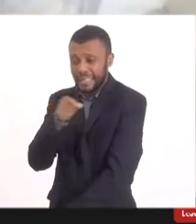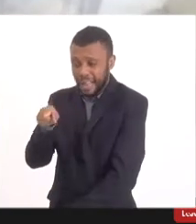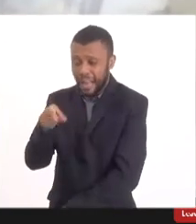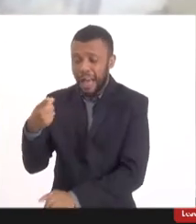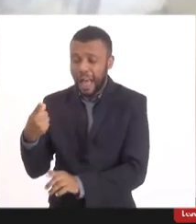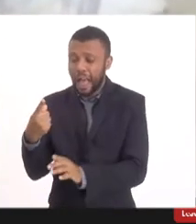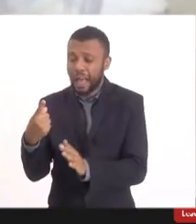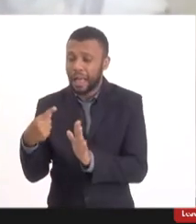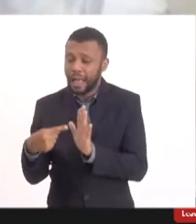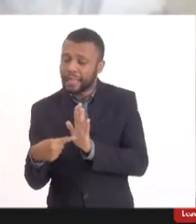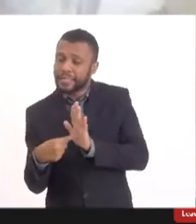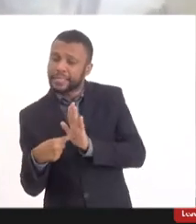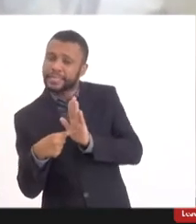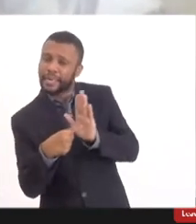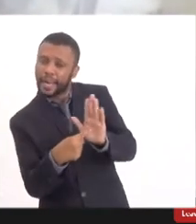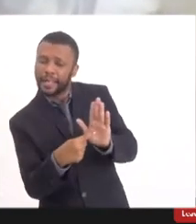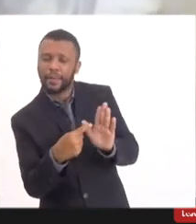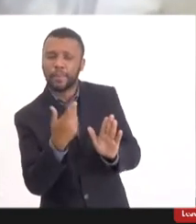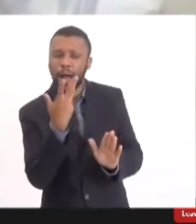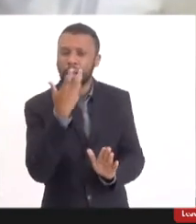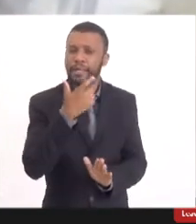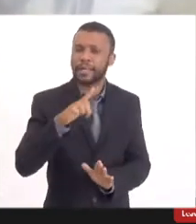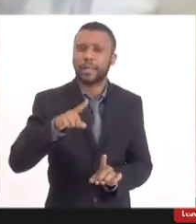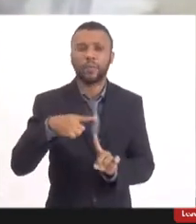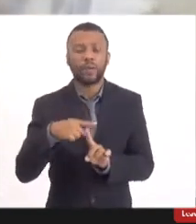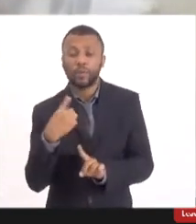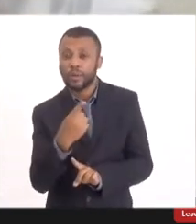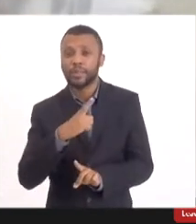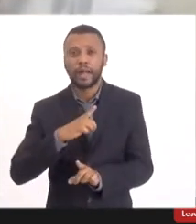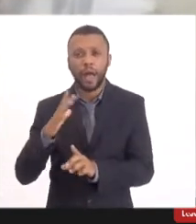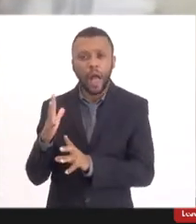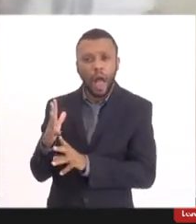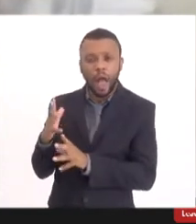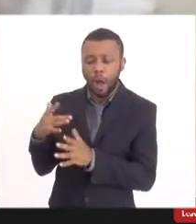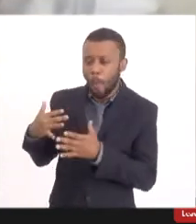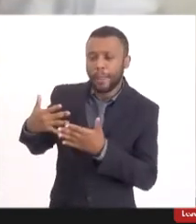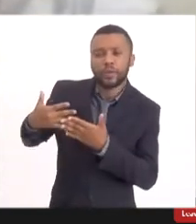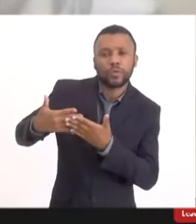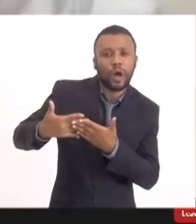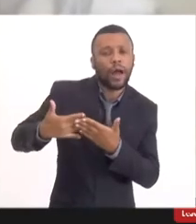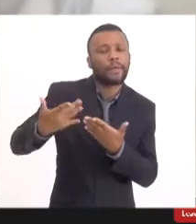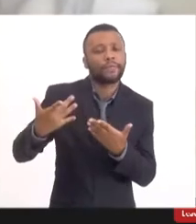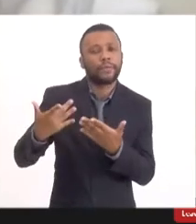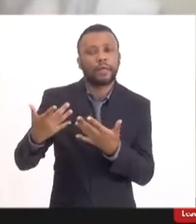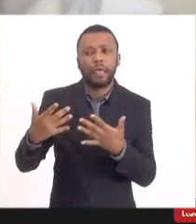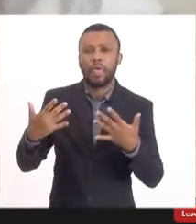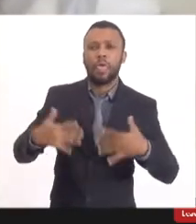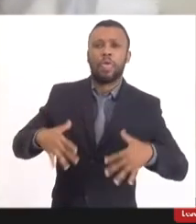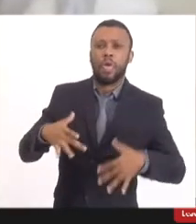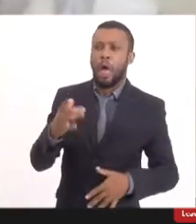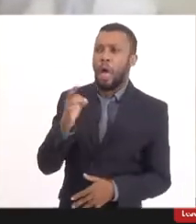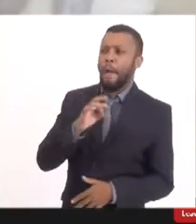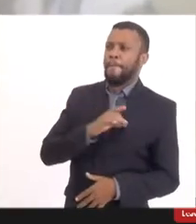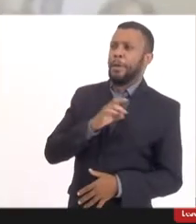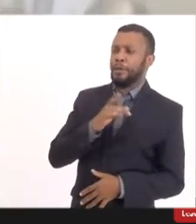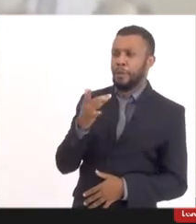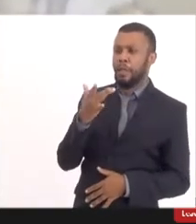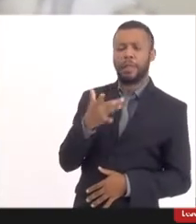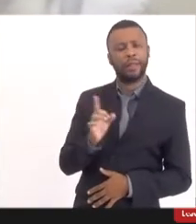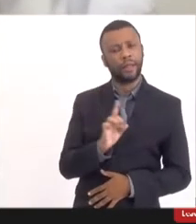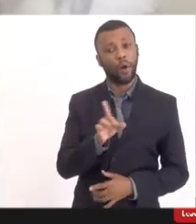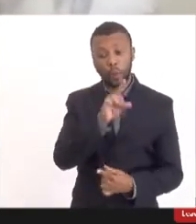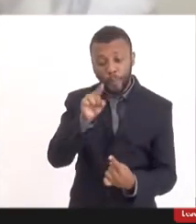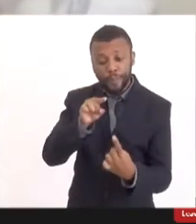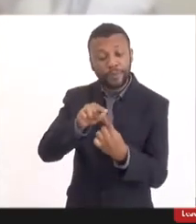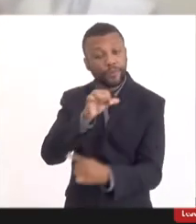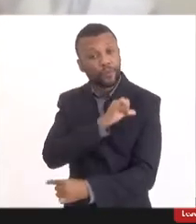e que a gente está entrando numa trajetória de criar terror. O objetivo não é esse, não foi o objetivo do Estado do Rio de